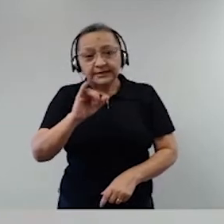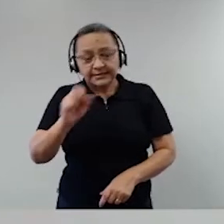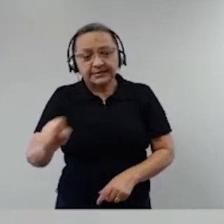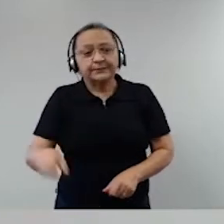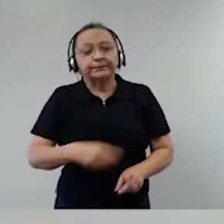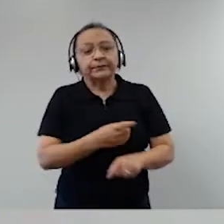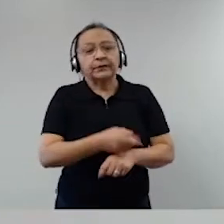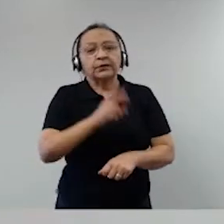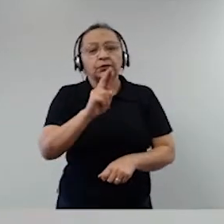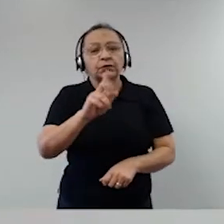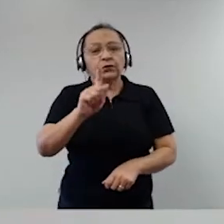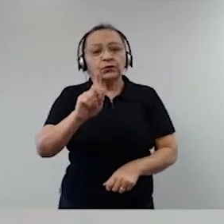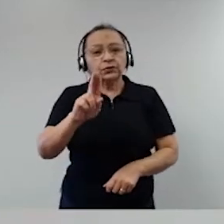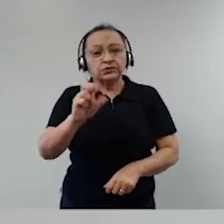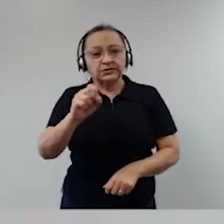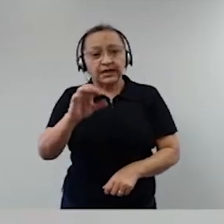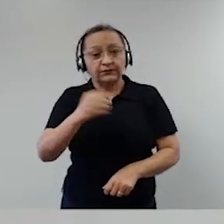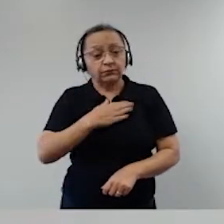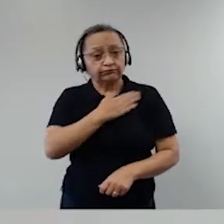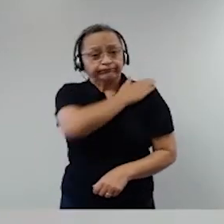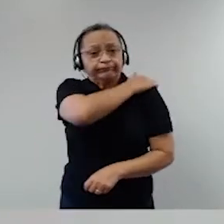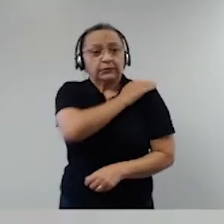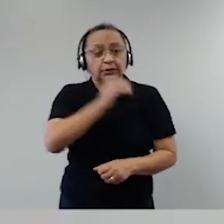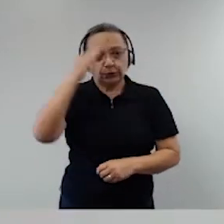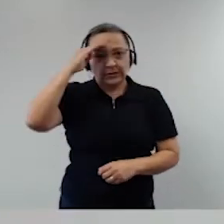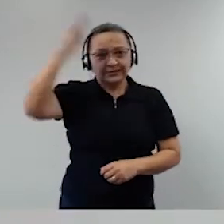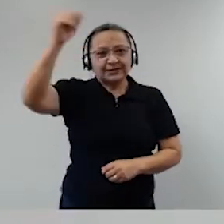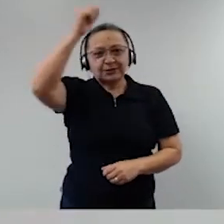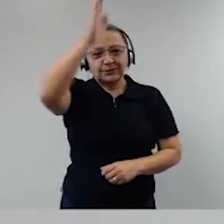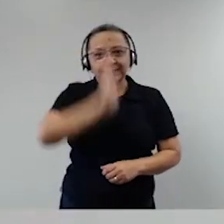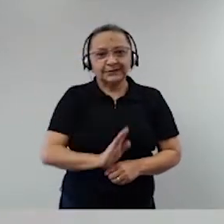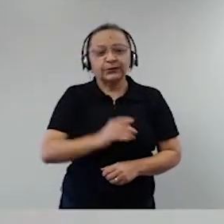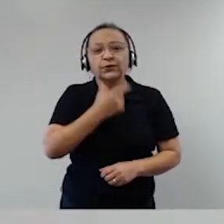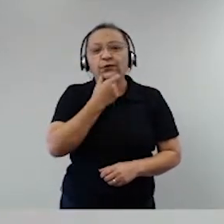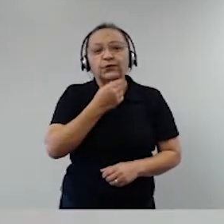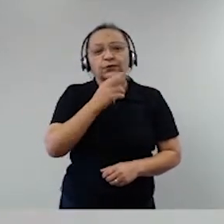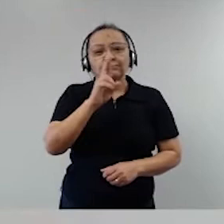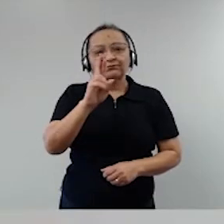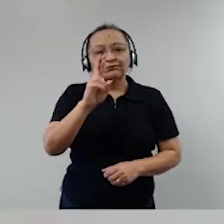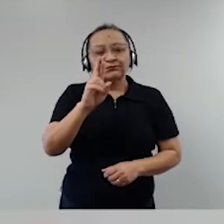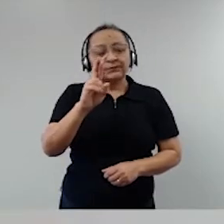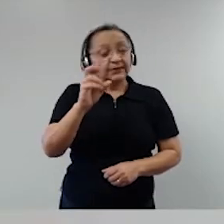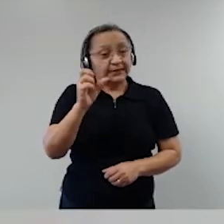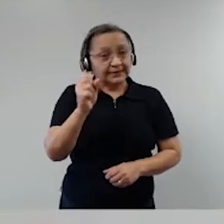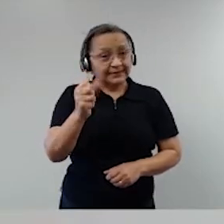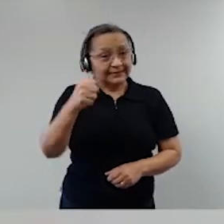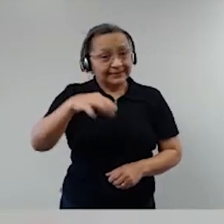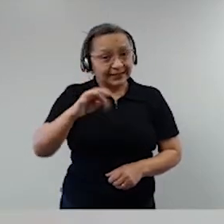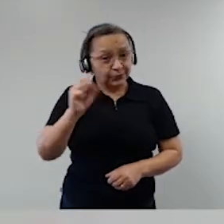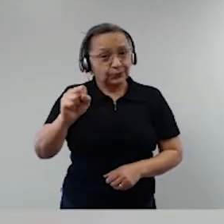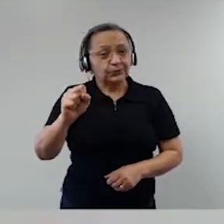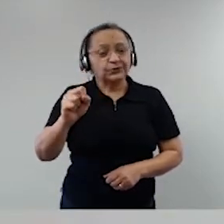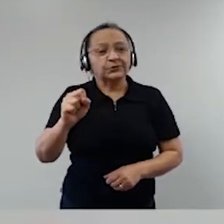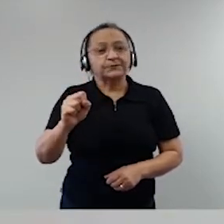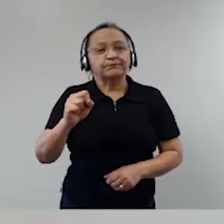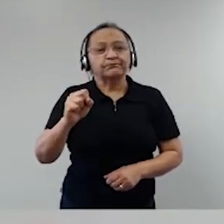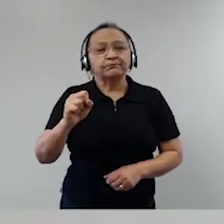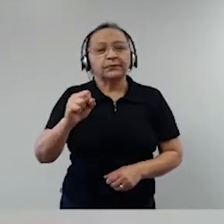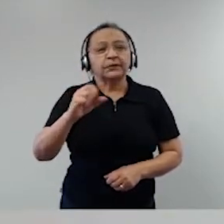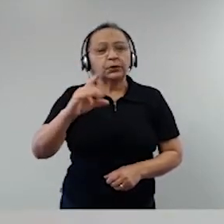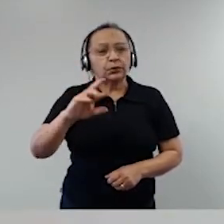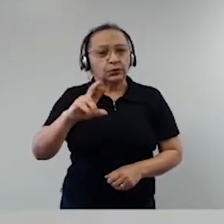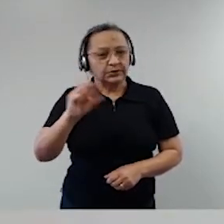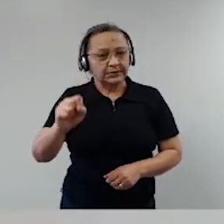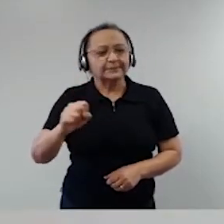Bineboim, e o general do Exército Brasileiro, Santos Cruz. Tenho certeza que teremos um excelente debate nesta